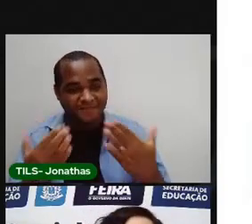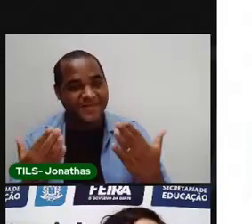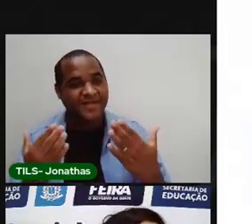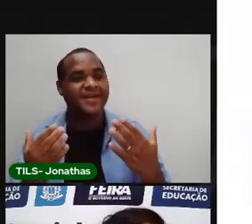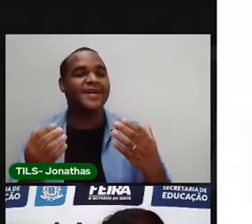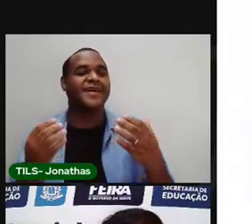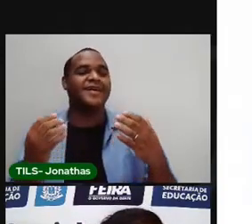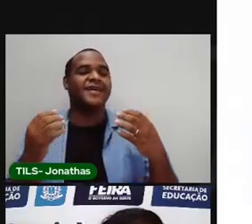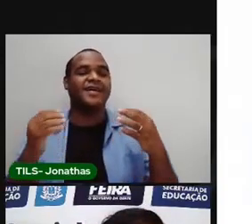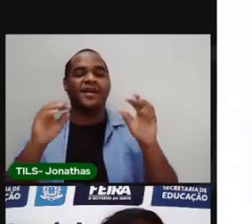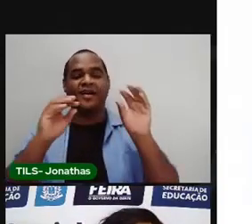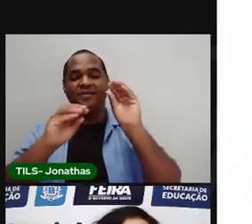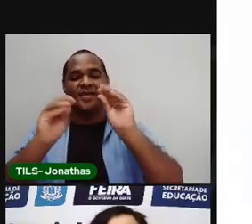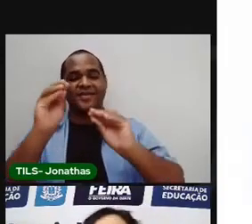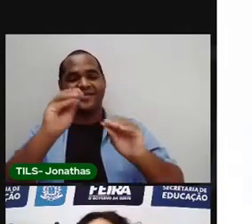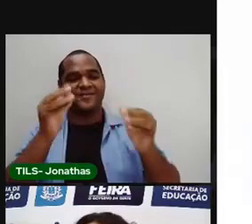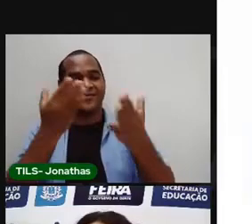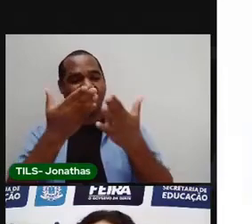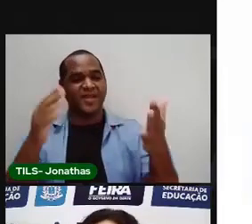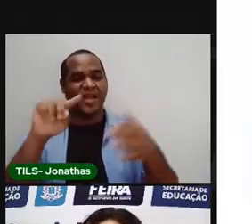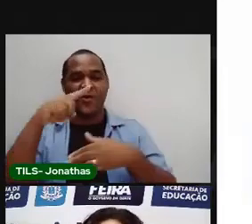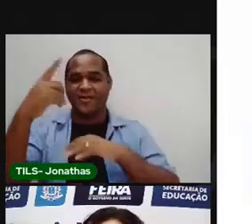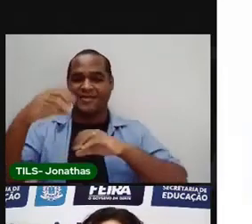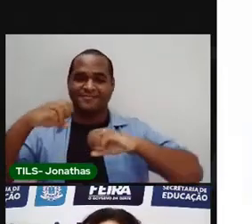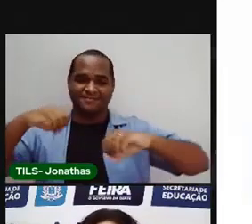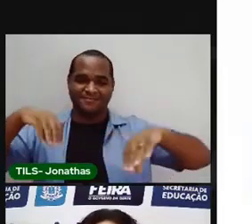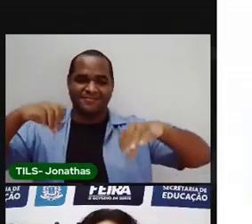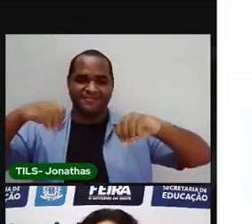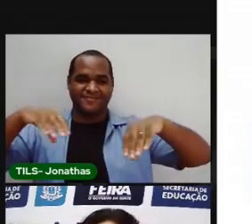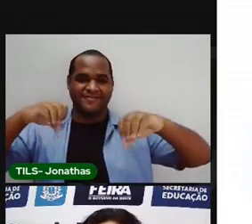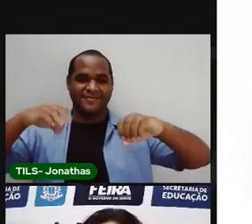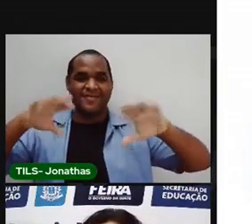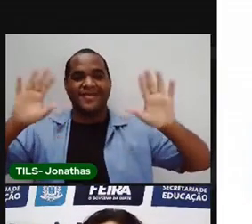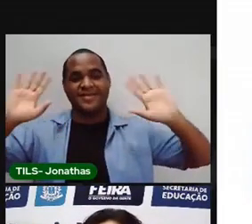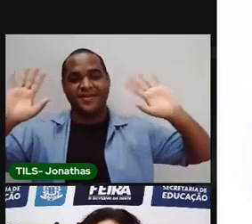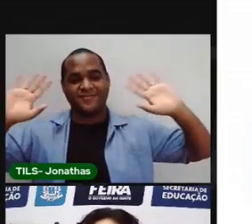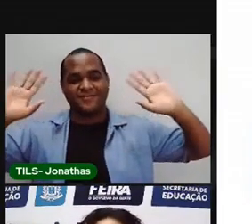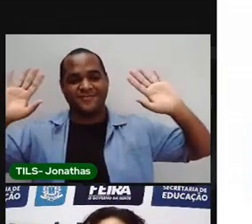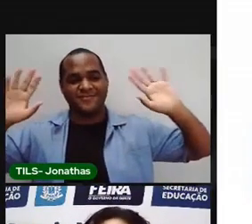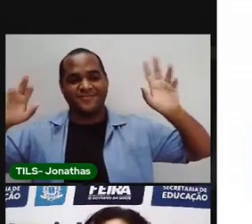Muitos beijos pra você. E até a próxima aula. Tchau.